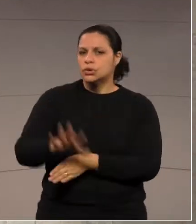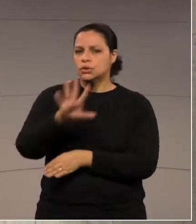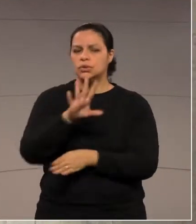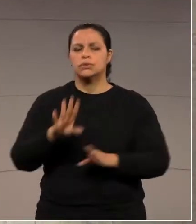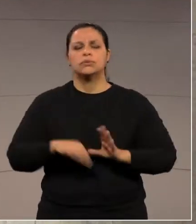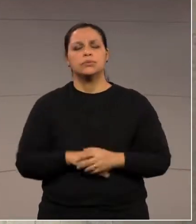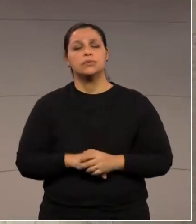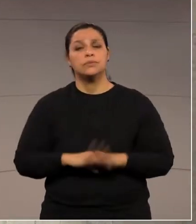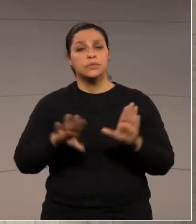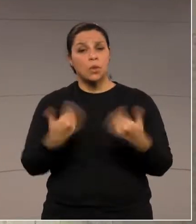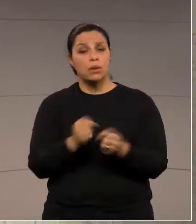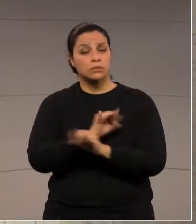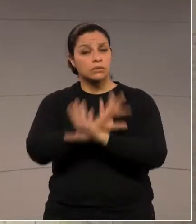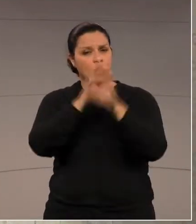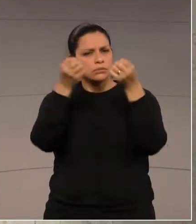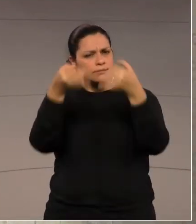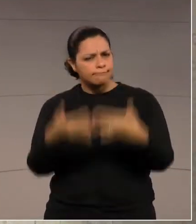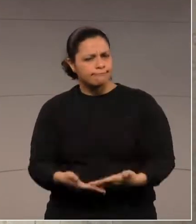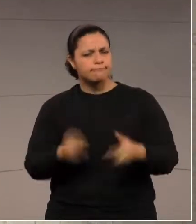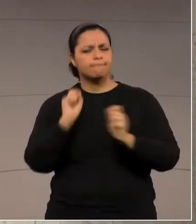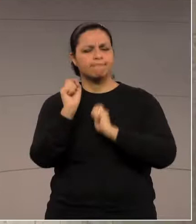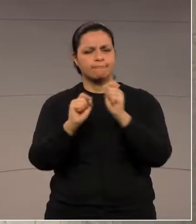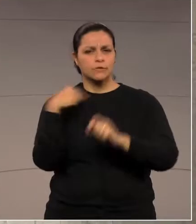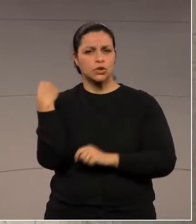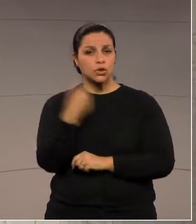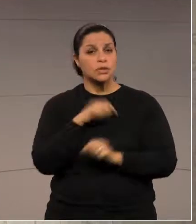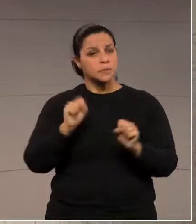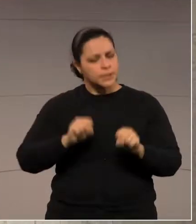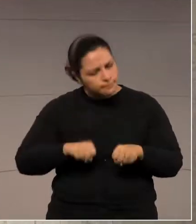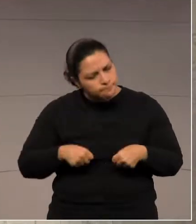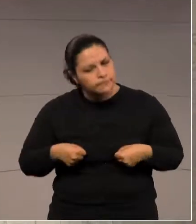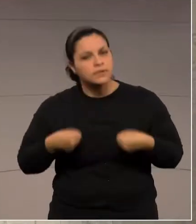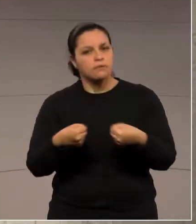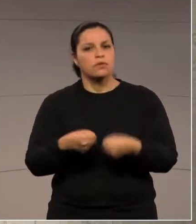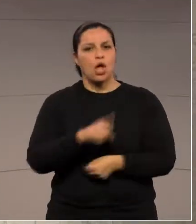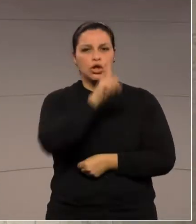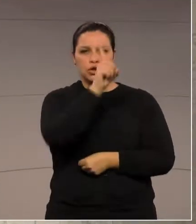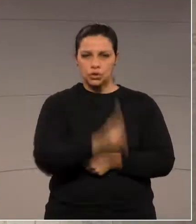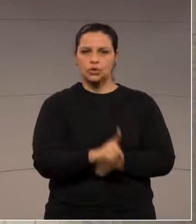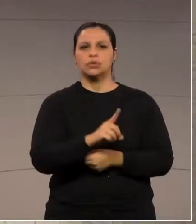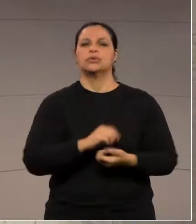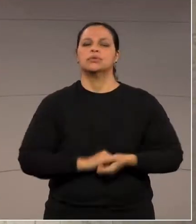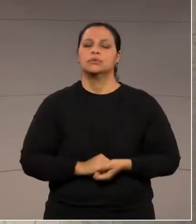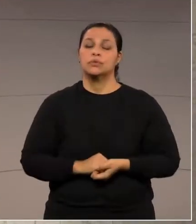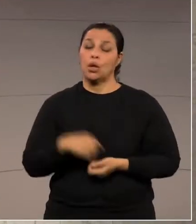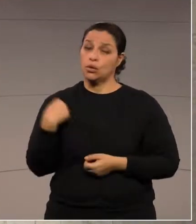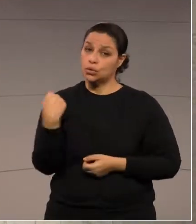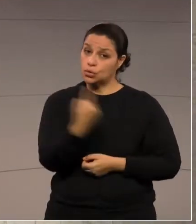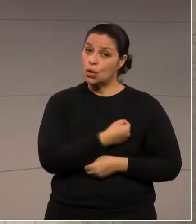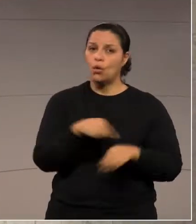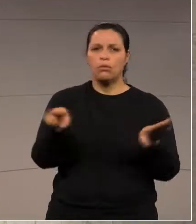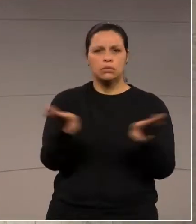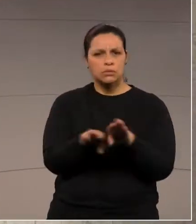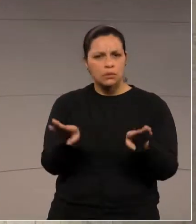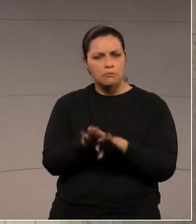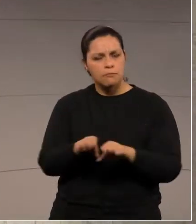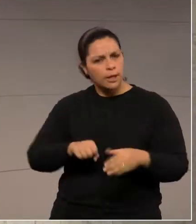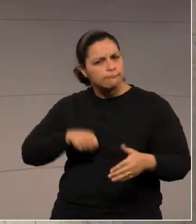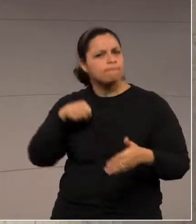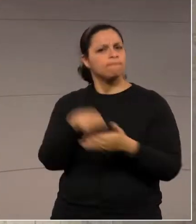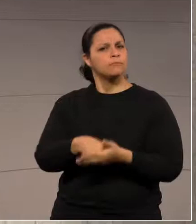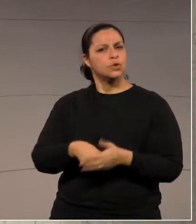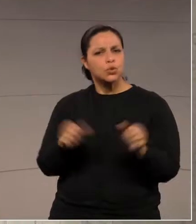E eu acho que ficou muito claro a necessidade de a gente defender esses direitos. Então, nós também estamos nessa luta.